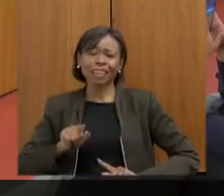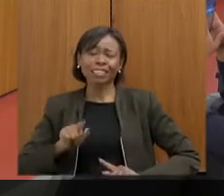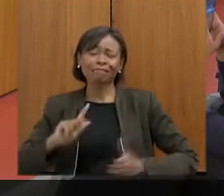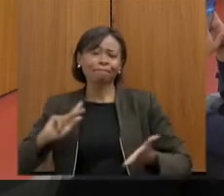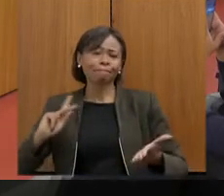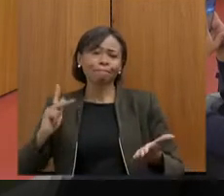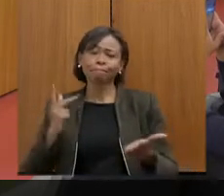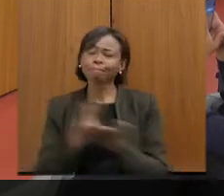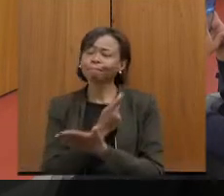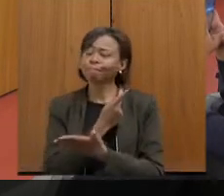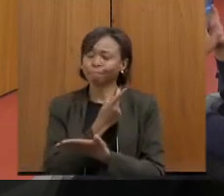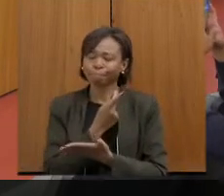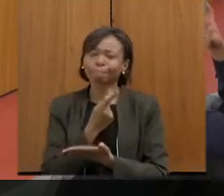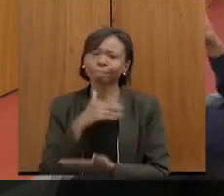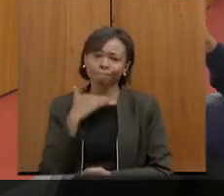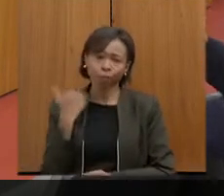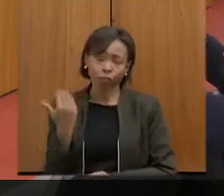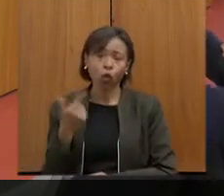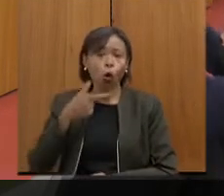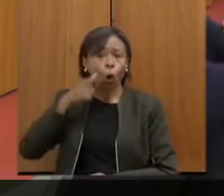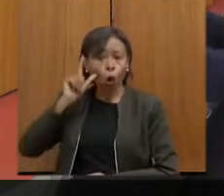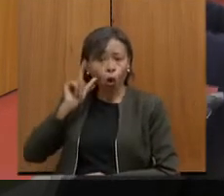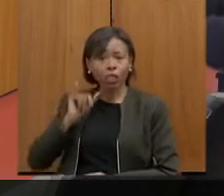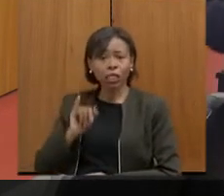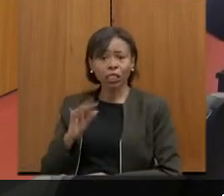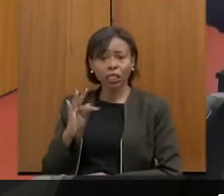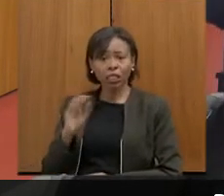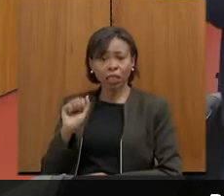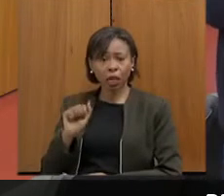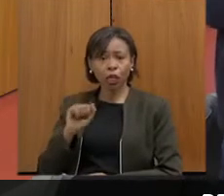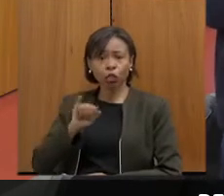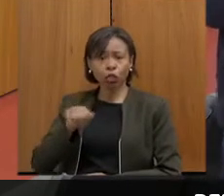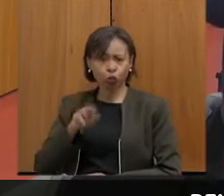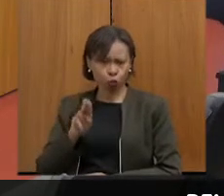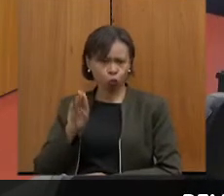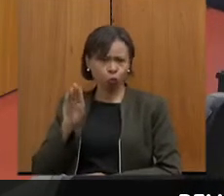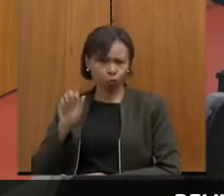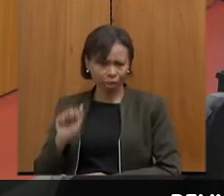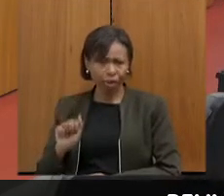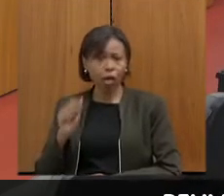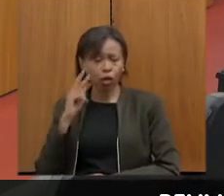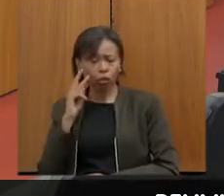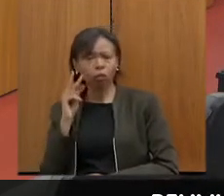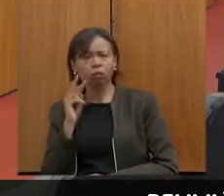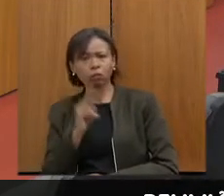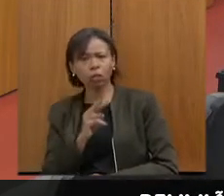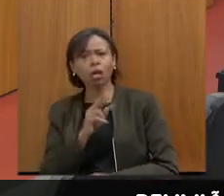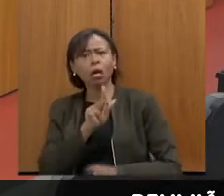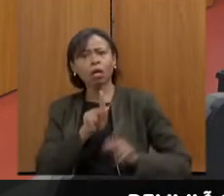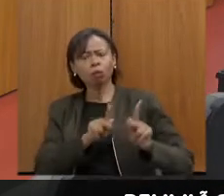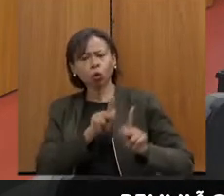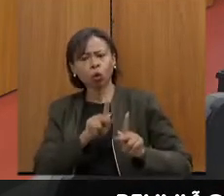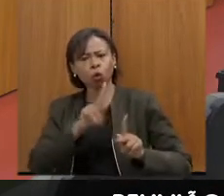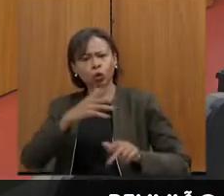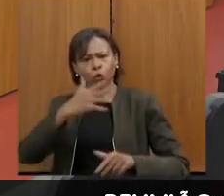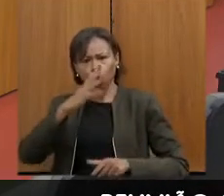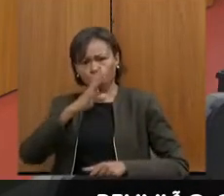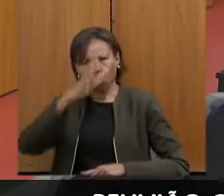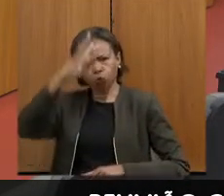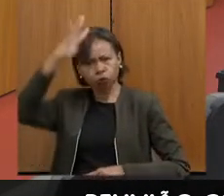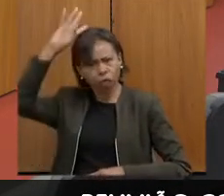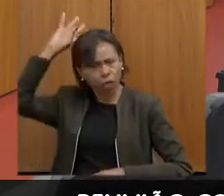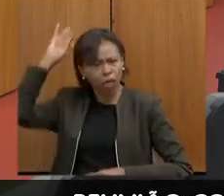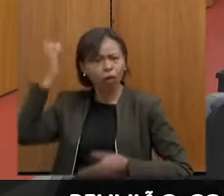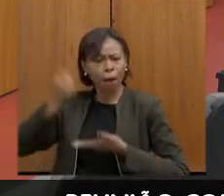Eu estive em Tejubá ontem, dando a força a todos os nossos heróis da segurança, que fizeram um